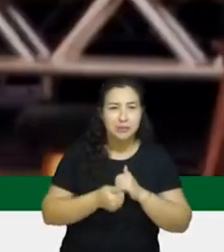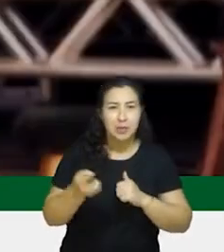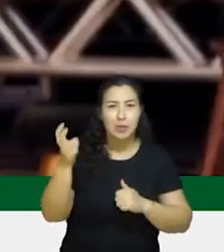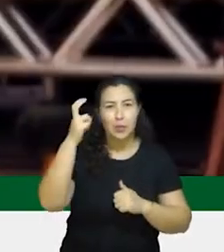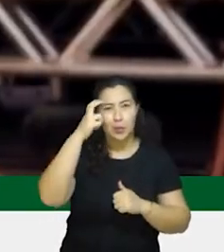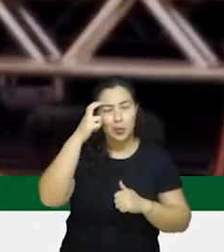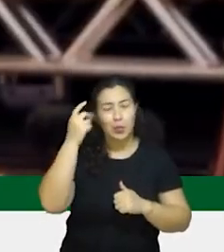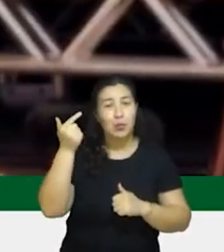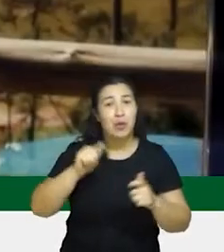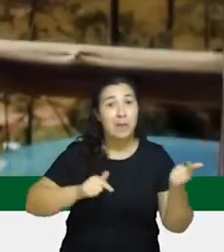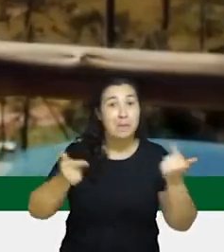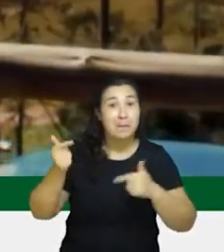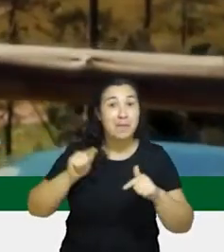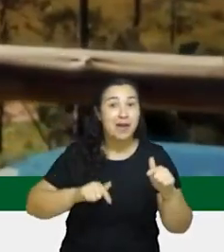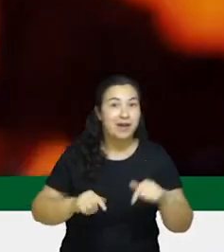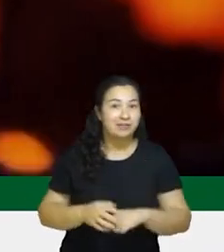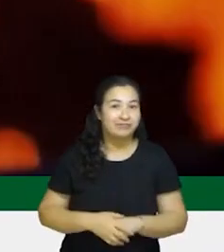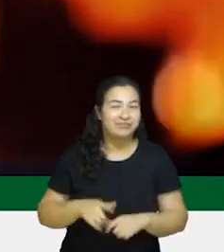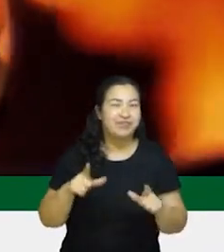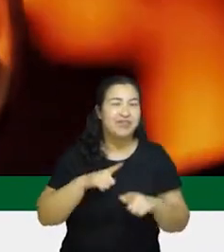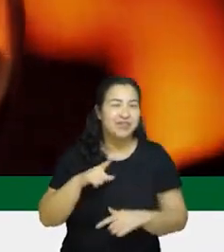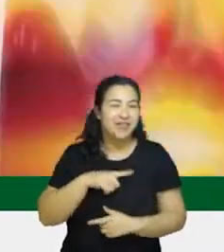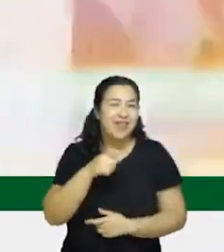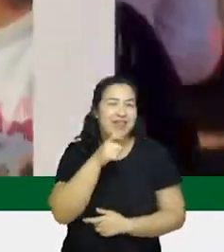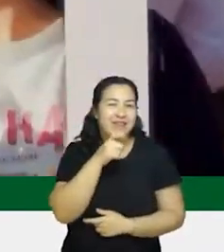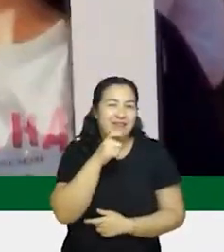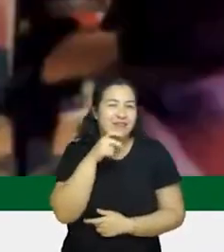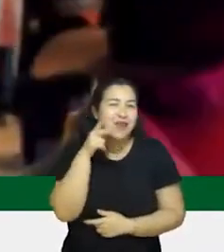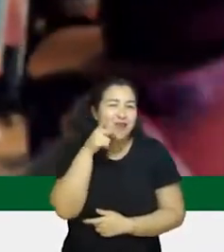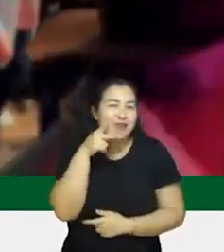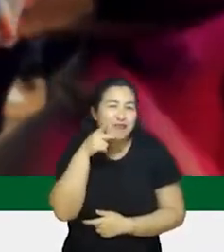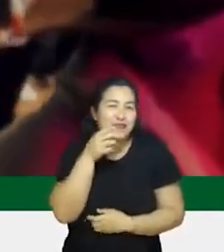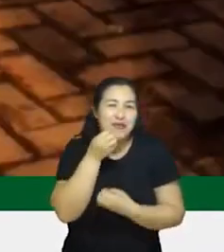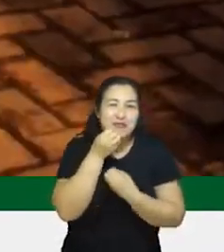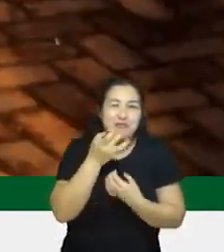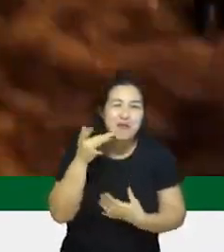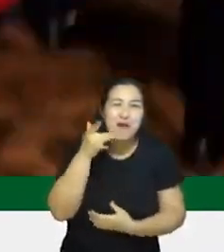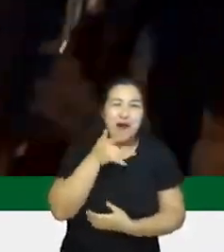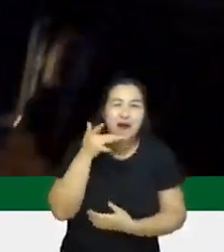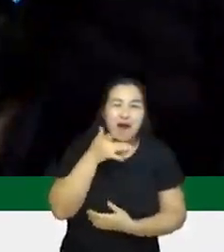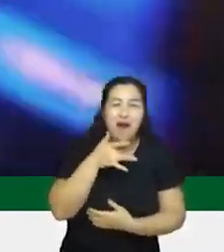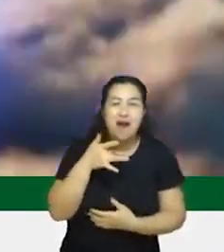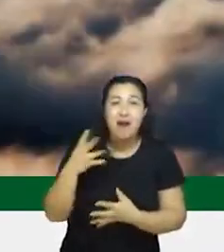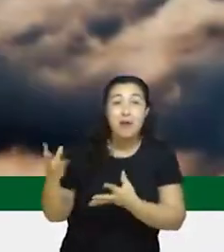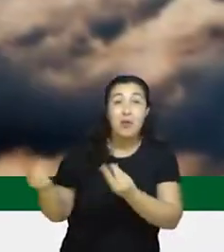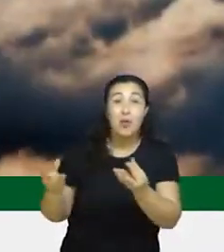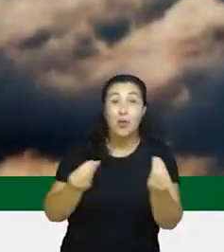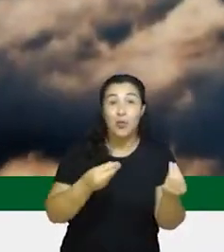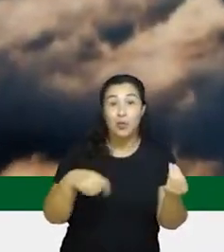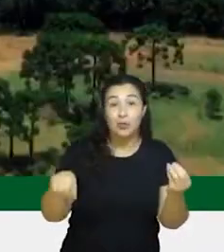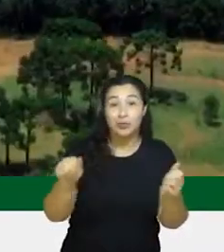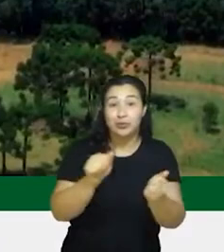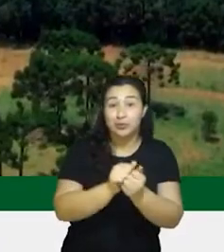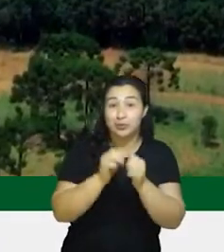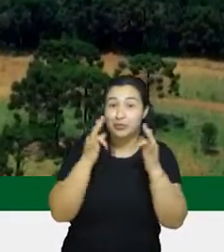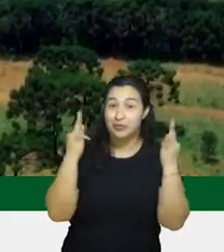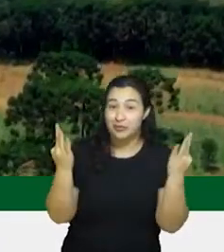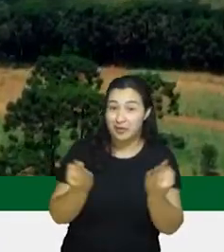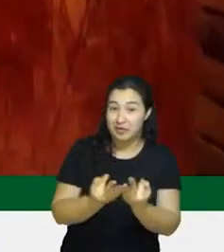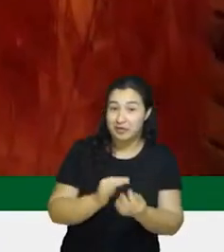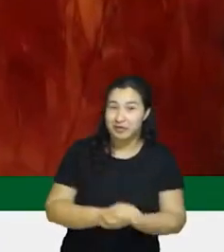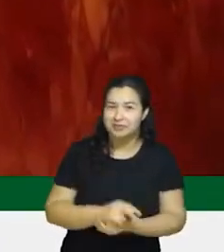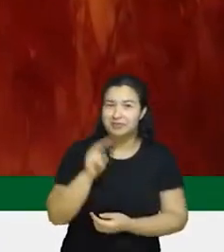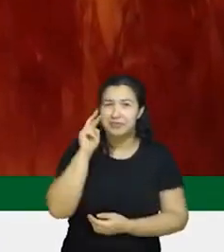muito mais. Curta o friozinho da Serra com muita diversão e atrações para toda a família. Não perca, siga nossas redes